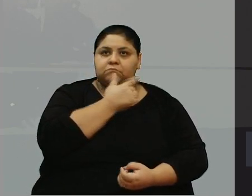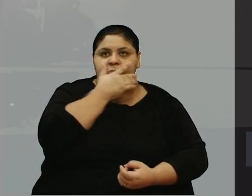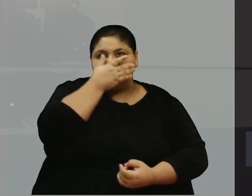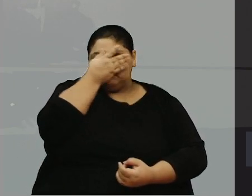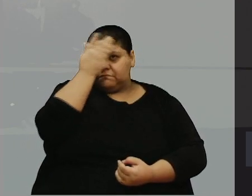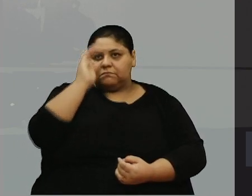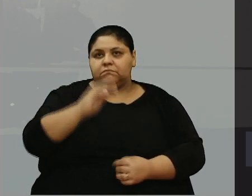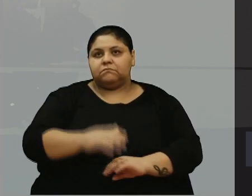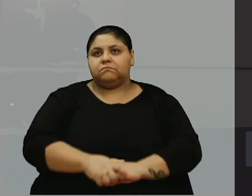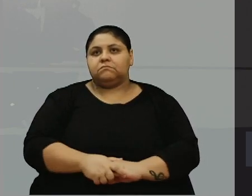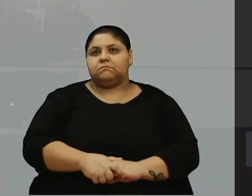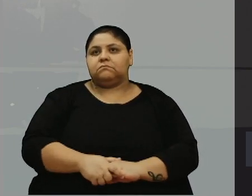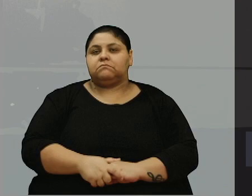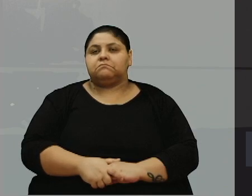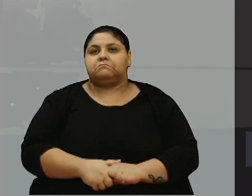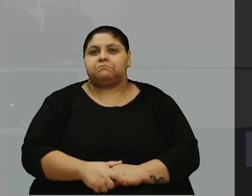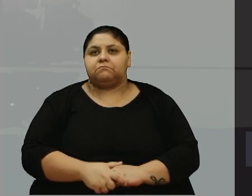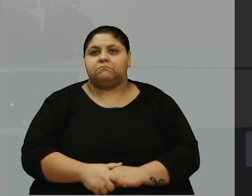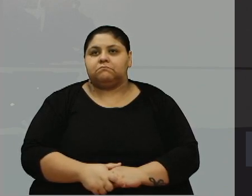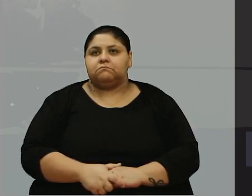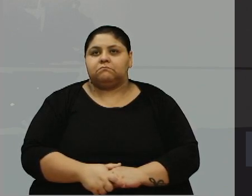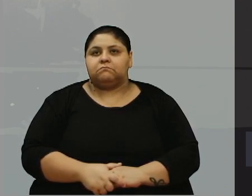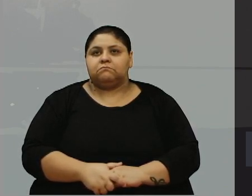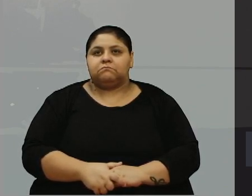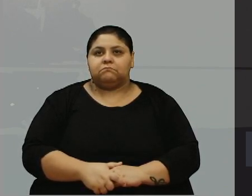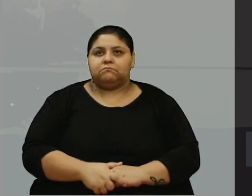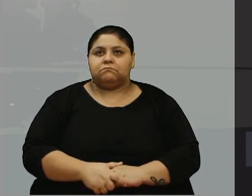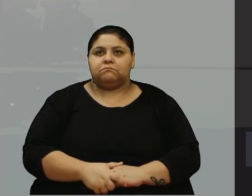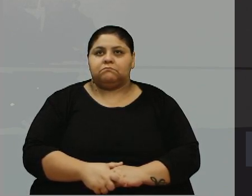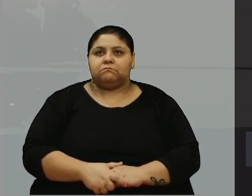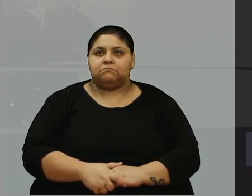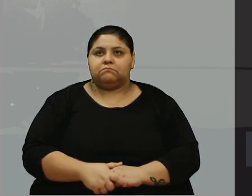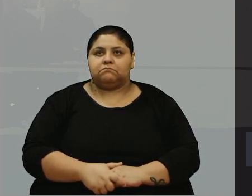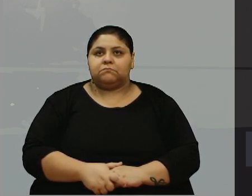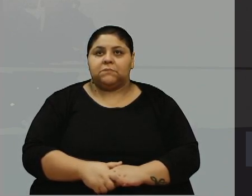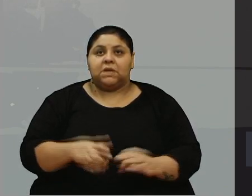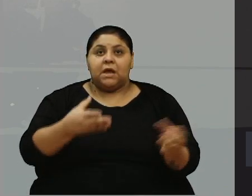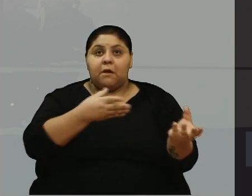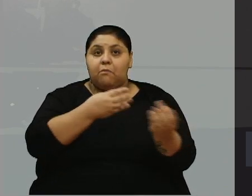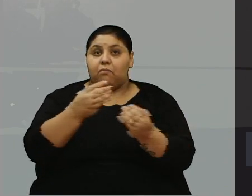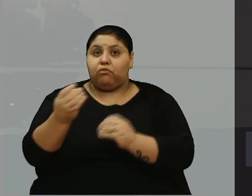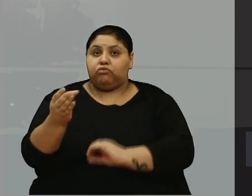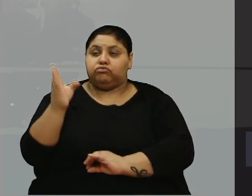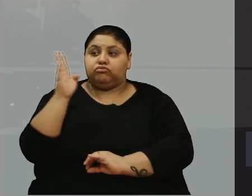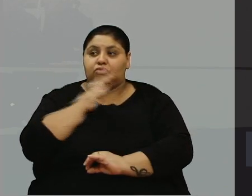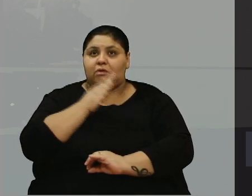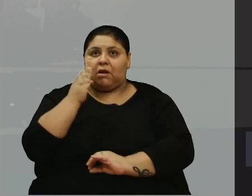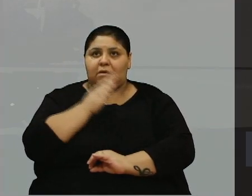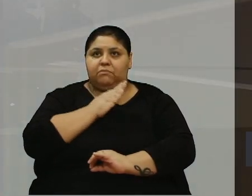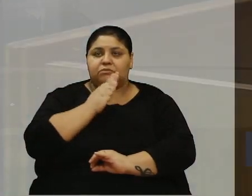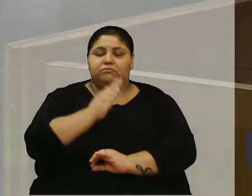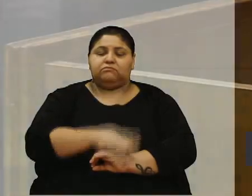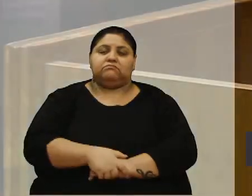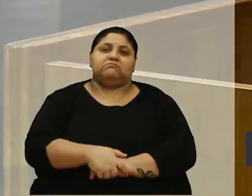Olha o quintal da gente. É muito rápido. Eu acho que tá bom.